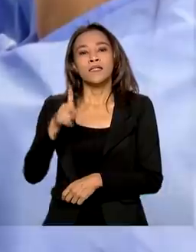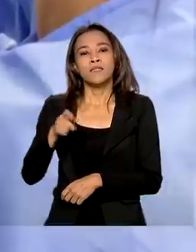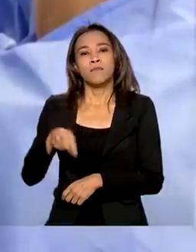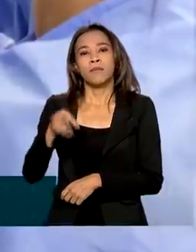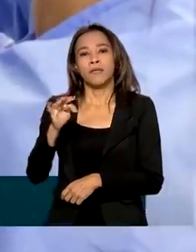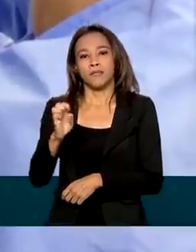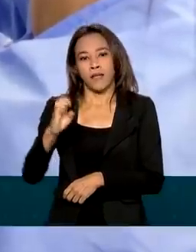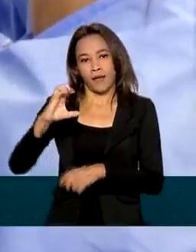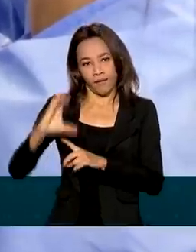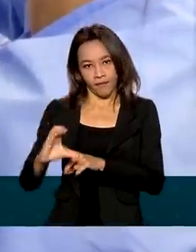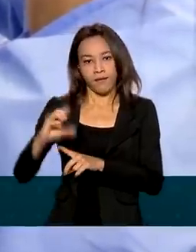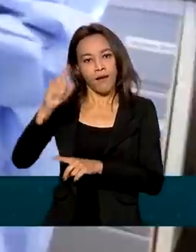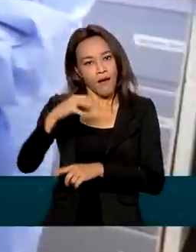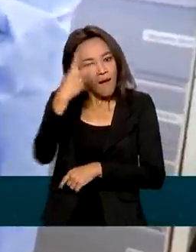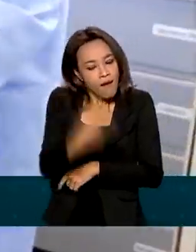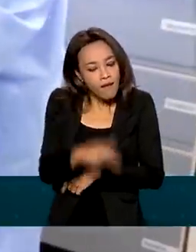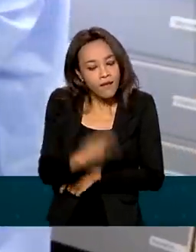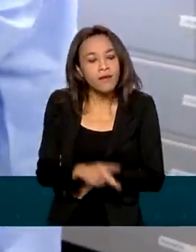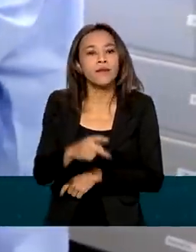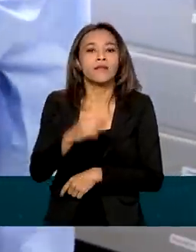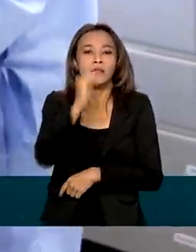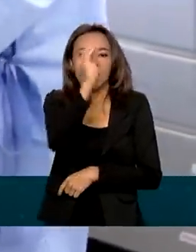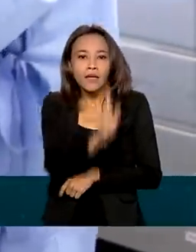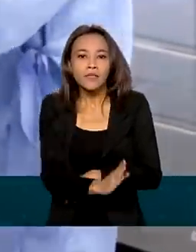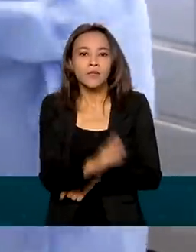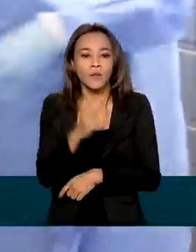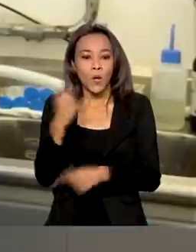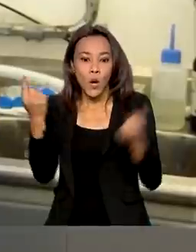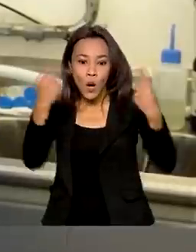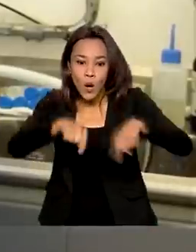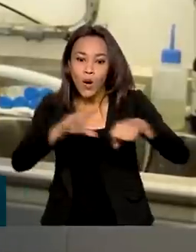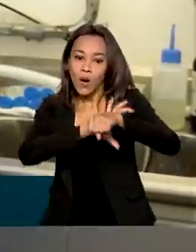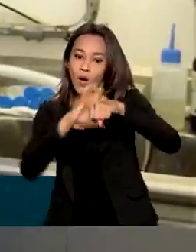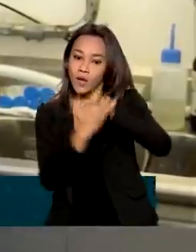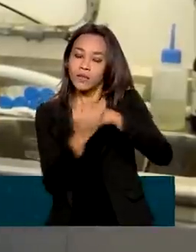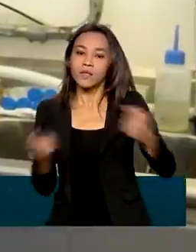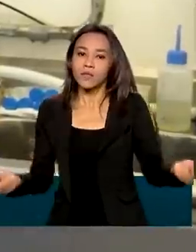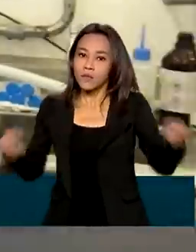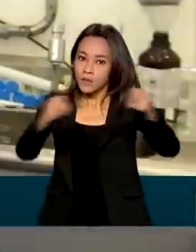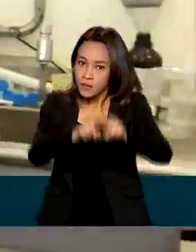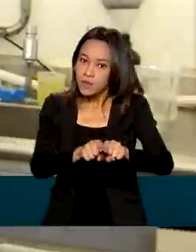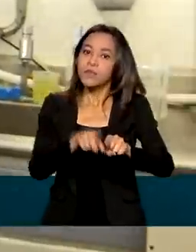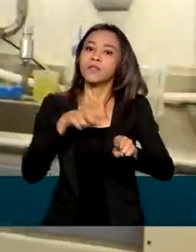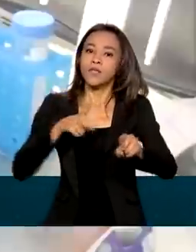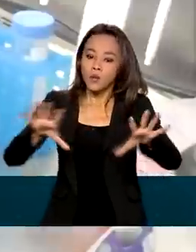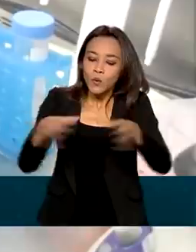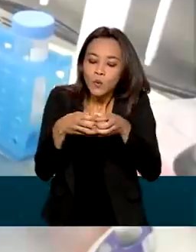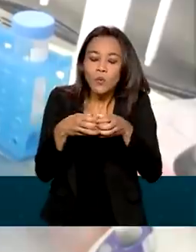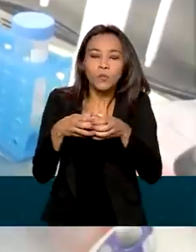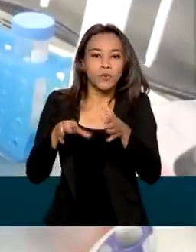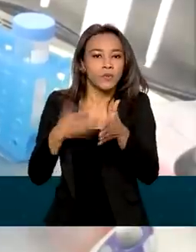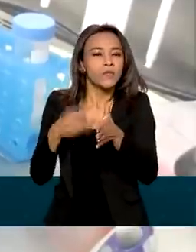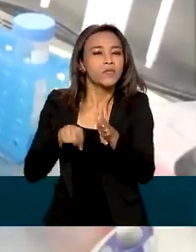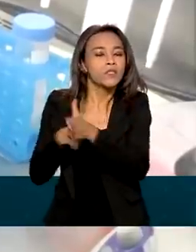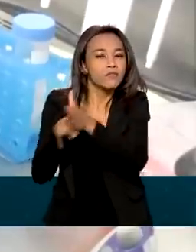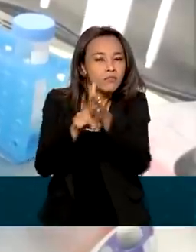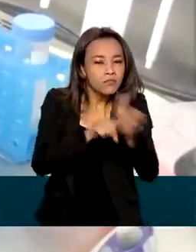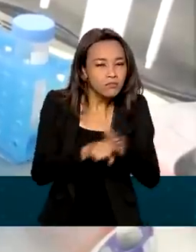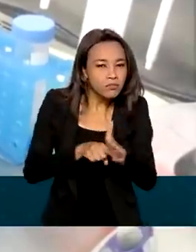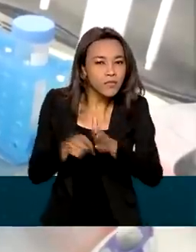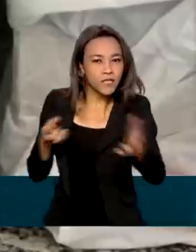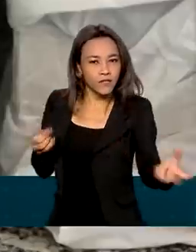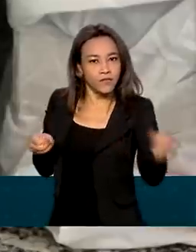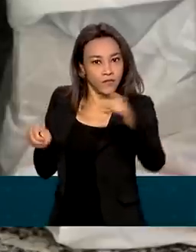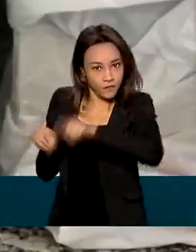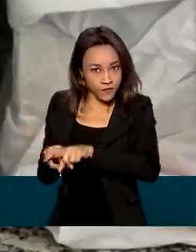imunizantes 100% nacionais contra a Covid-19 da rede vírus, formada por especialistas e vinculada ao Ministério da Ciência,